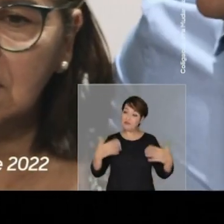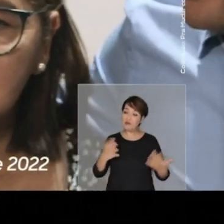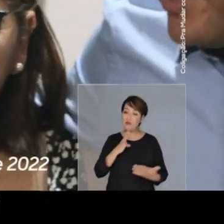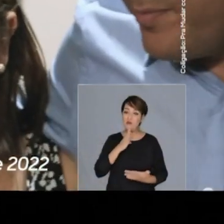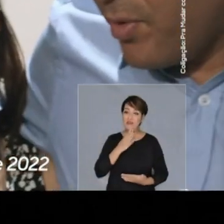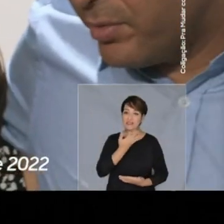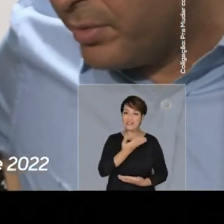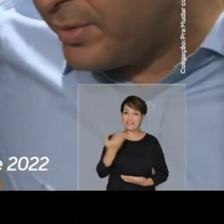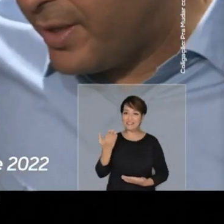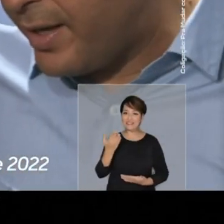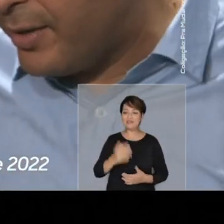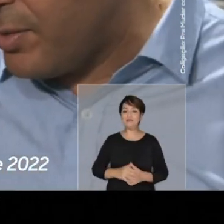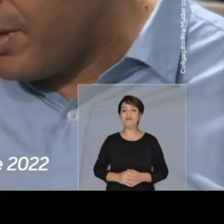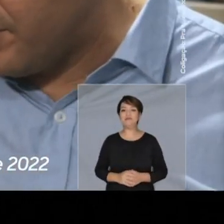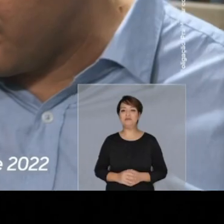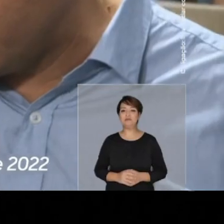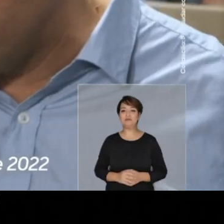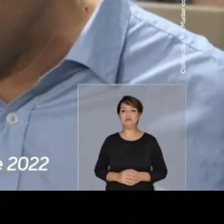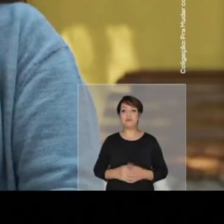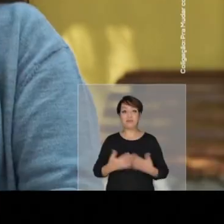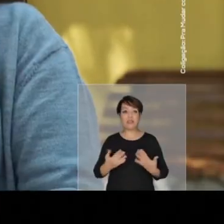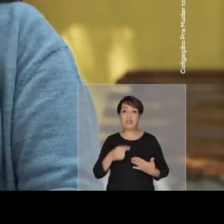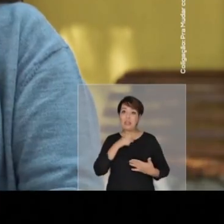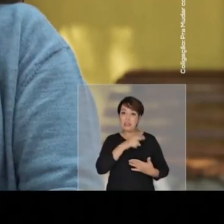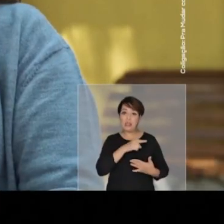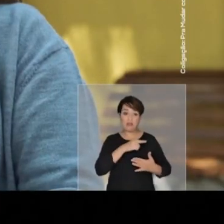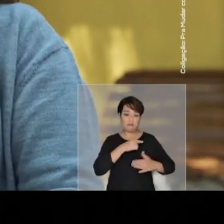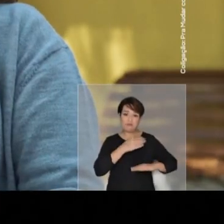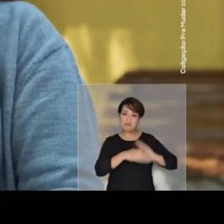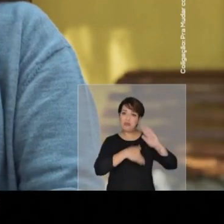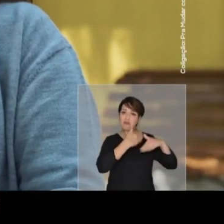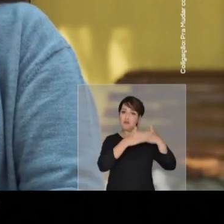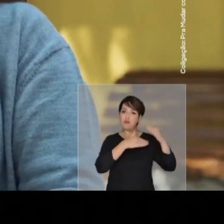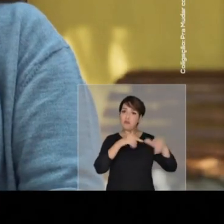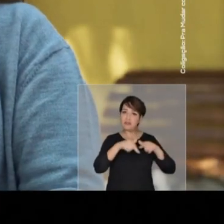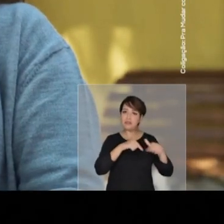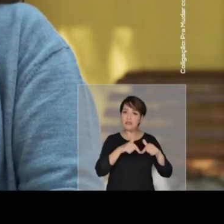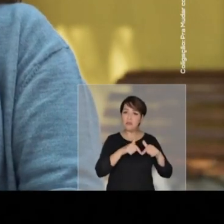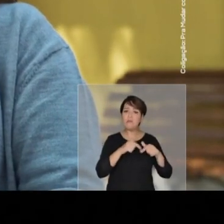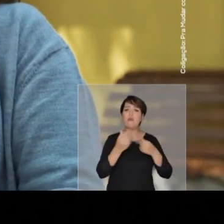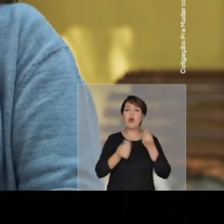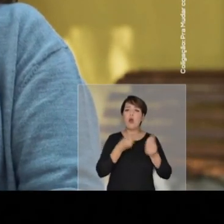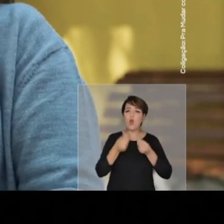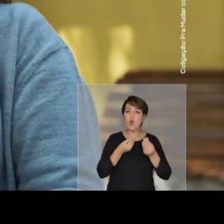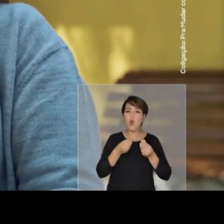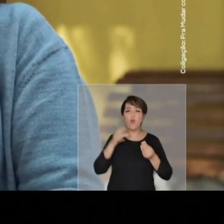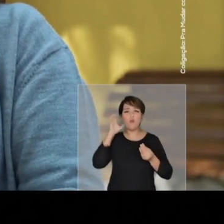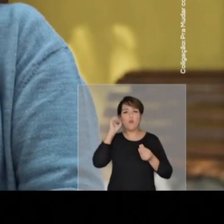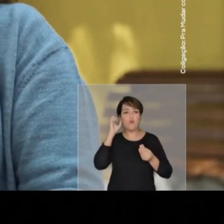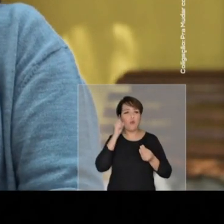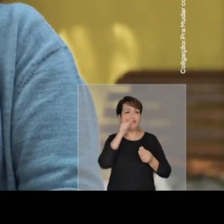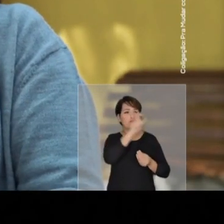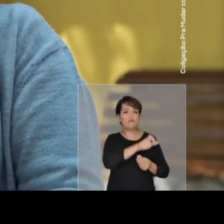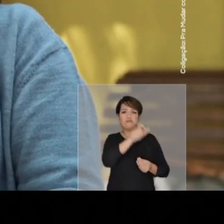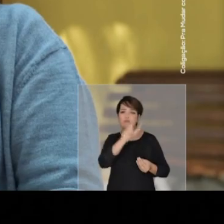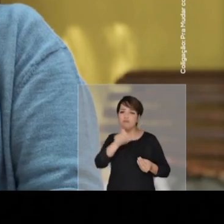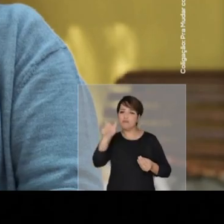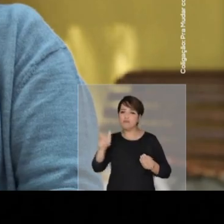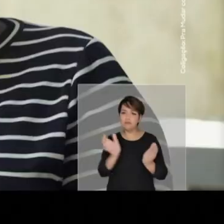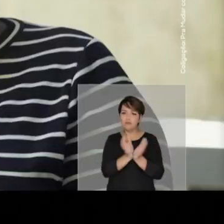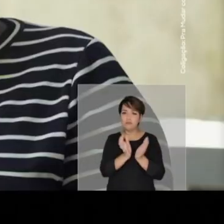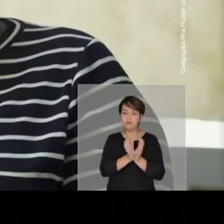é que esse mundo será nosso? E ali nós fomos desenvolvendo um trabalho de muita da escuta da própria